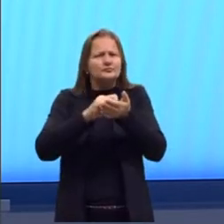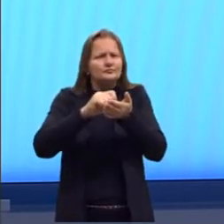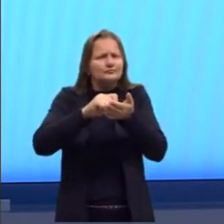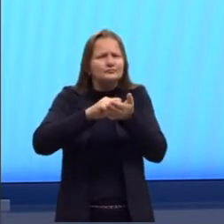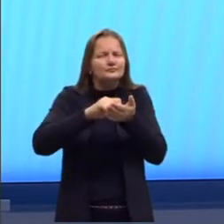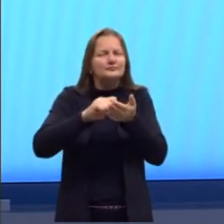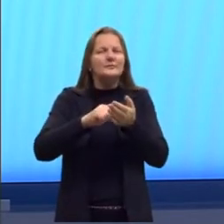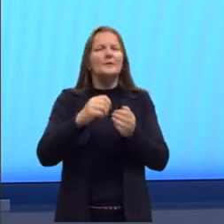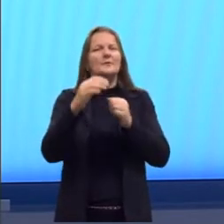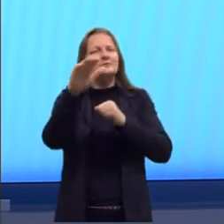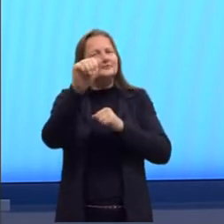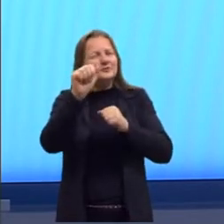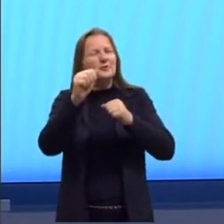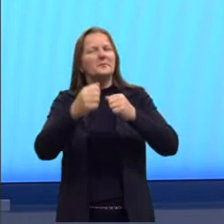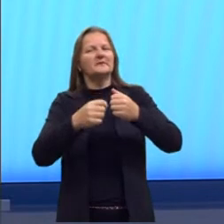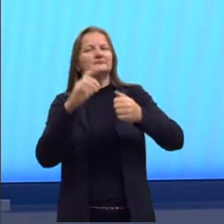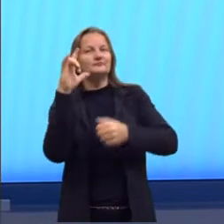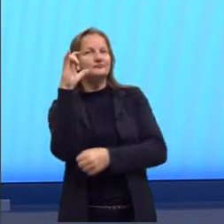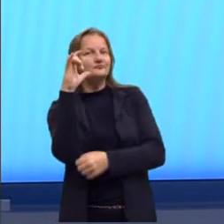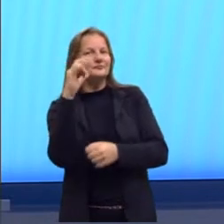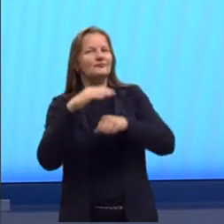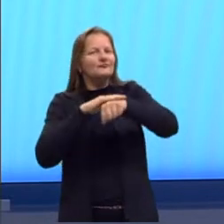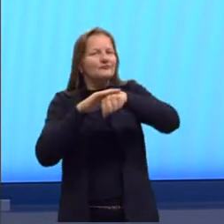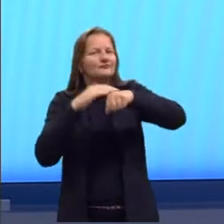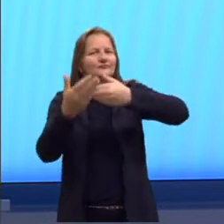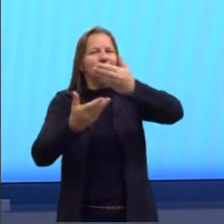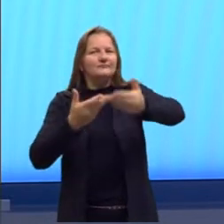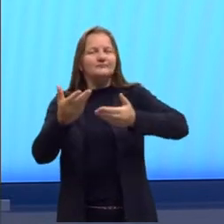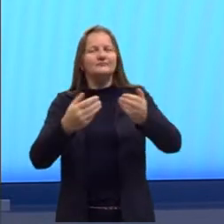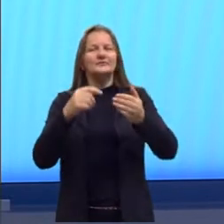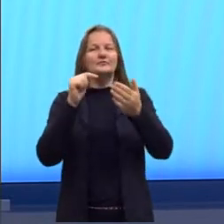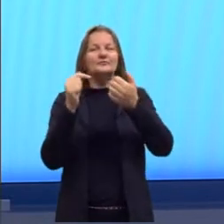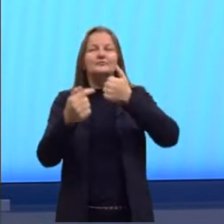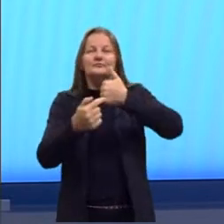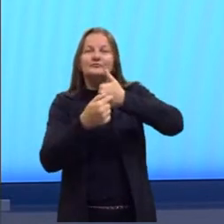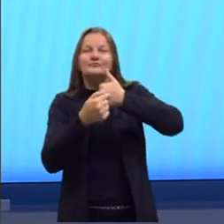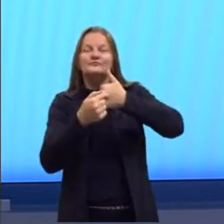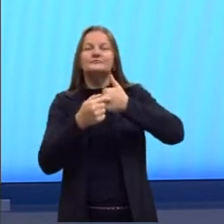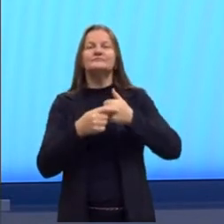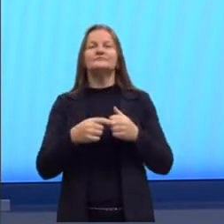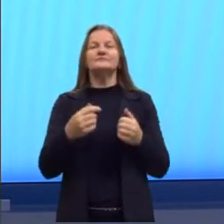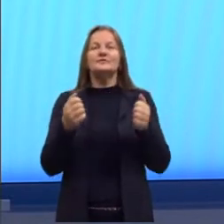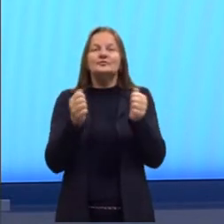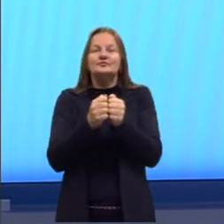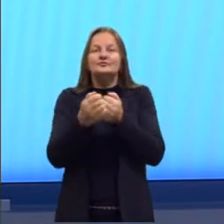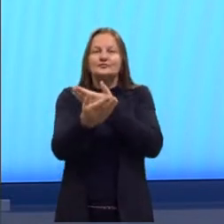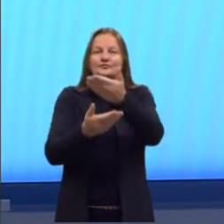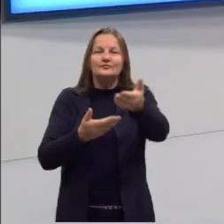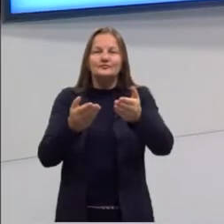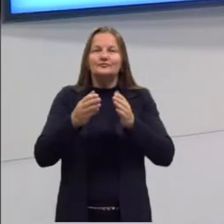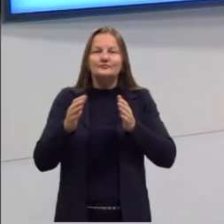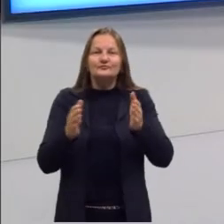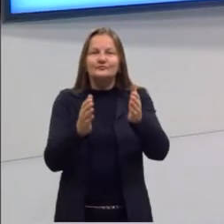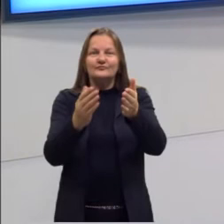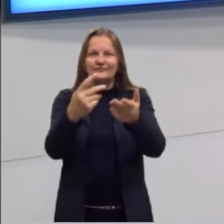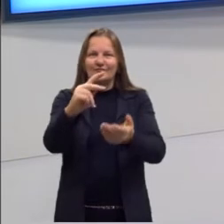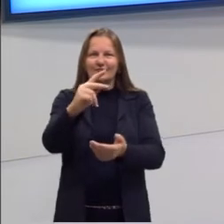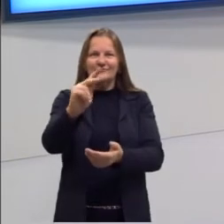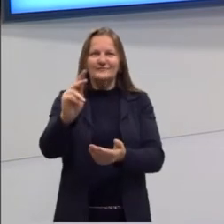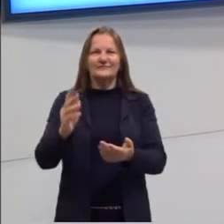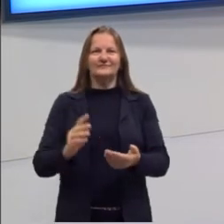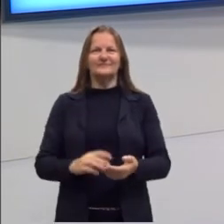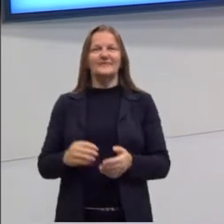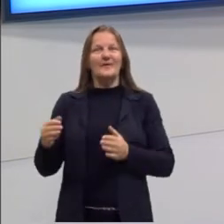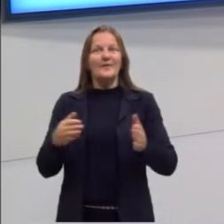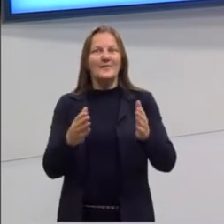podem me chamar lá no Instagram para a gente conversar, marcar nos stories, porque eu quero acompanhar aí essa trajetória de vocês durante essa